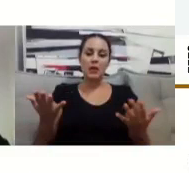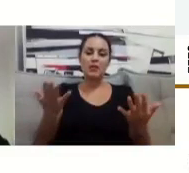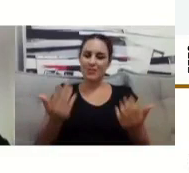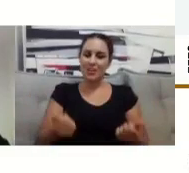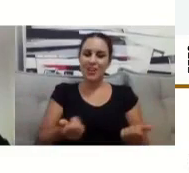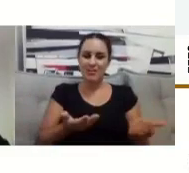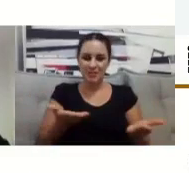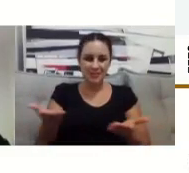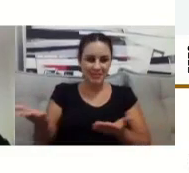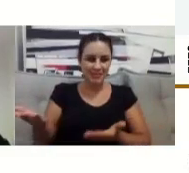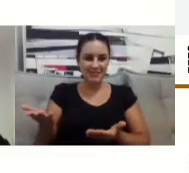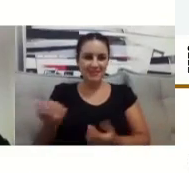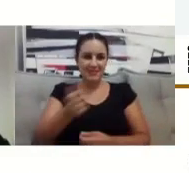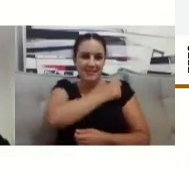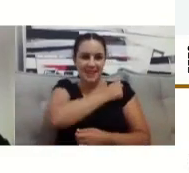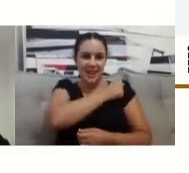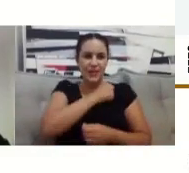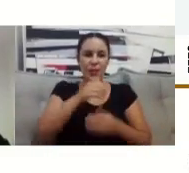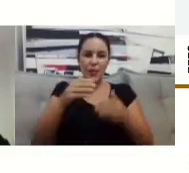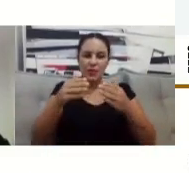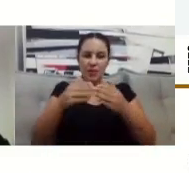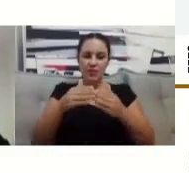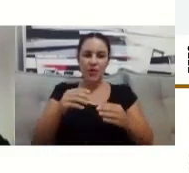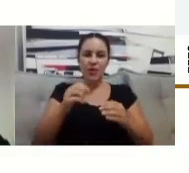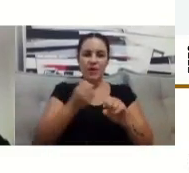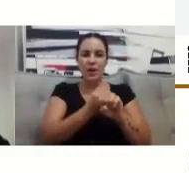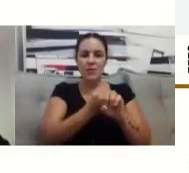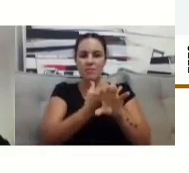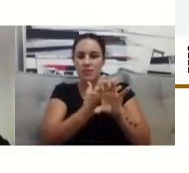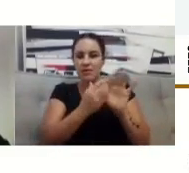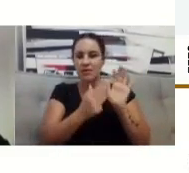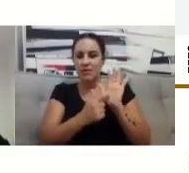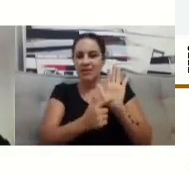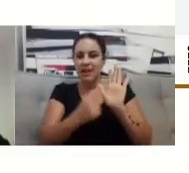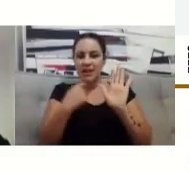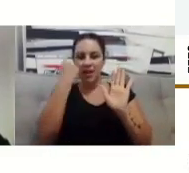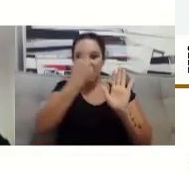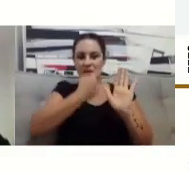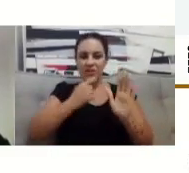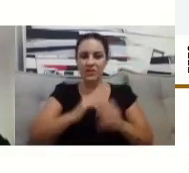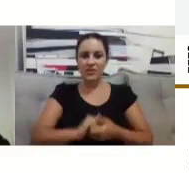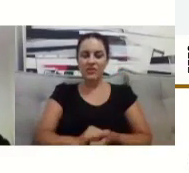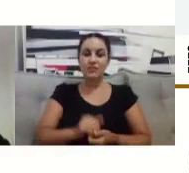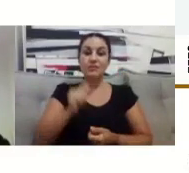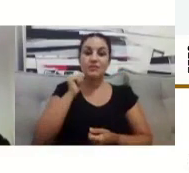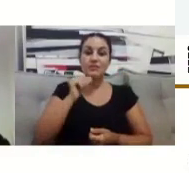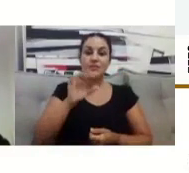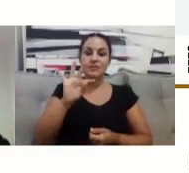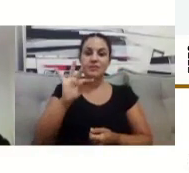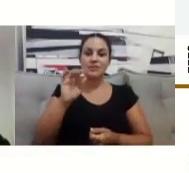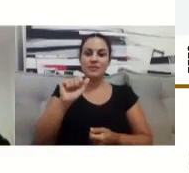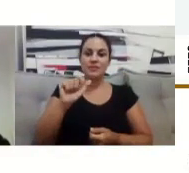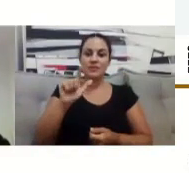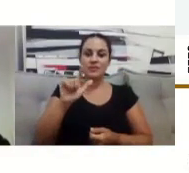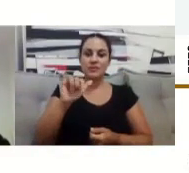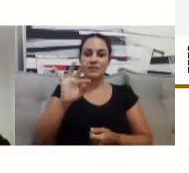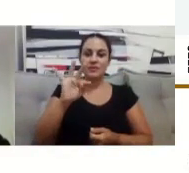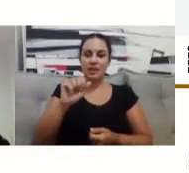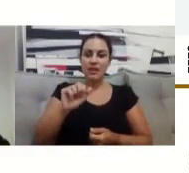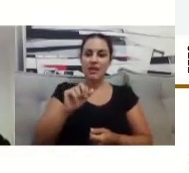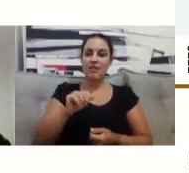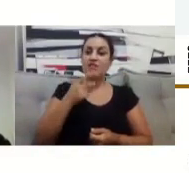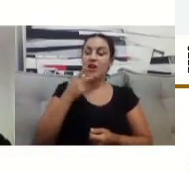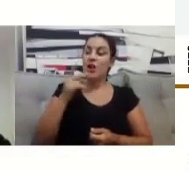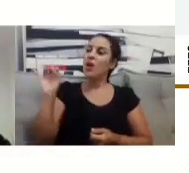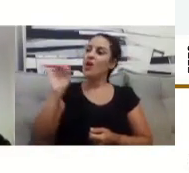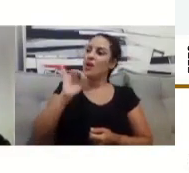Então, bora lá. Vamos lá. Quem vai ligar a câmera para dar um oizinho aqui? Olá, boa noite.